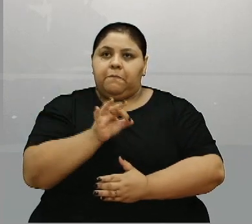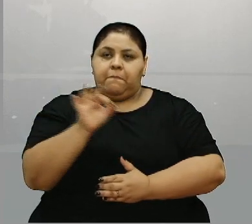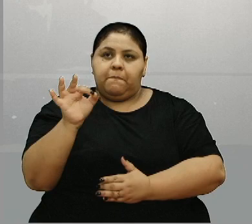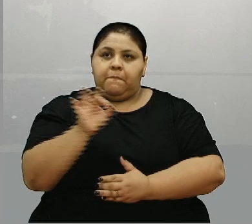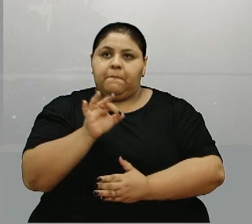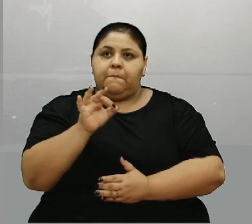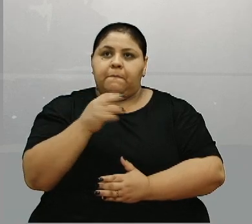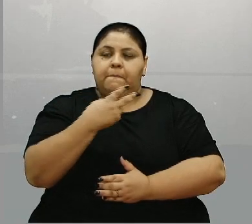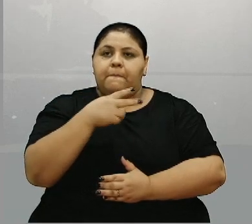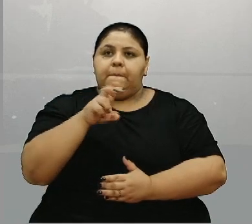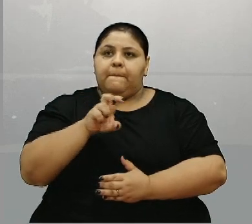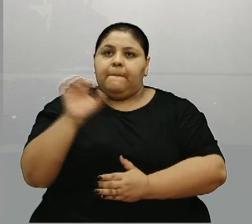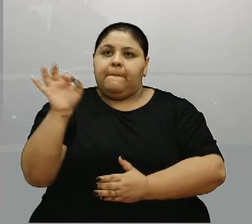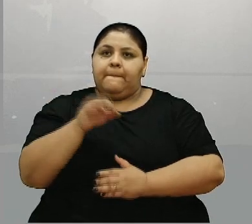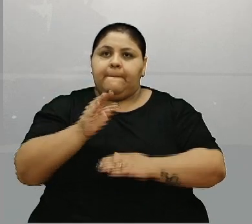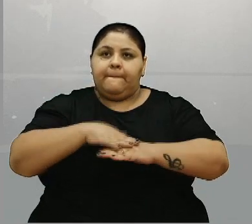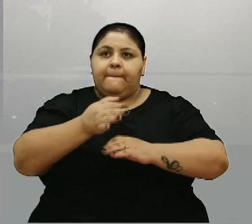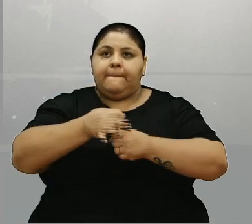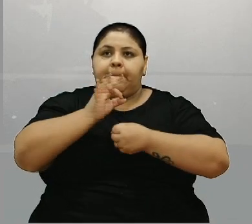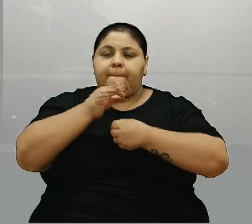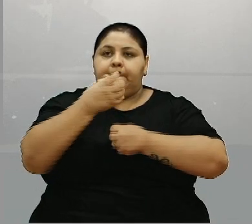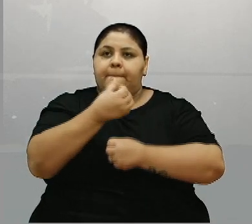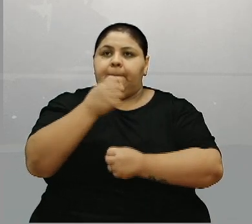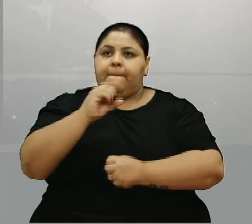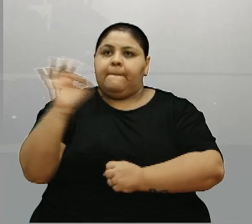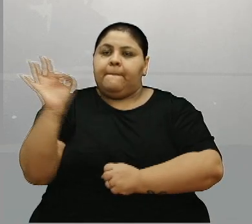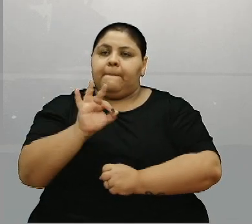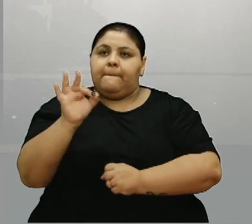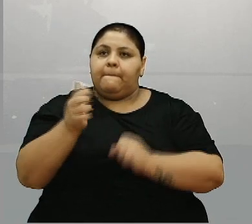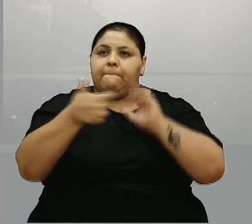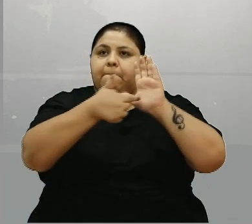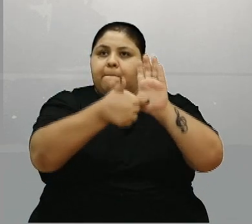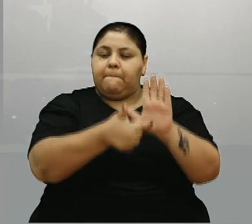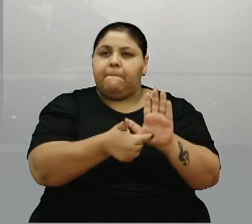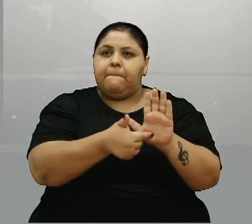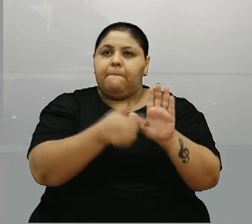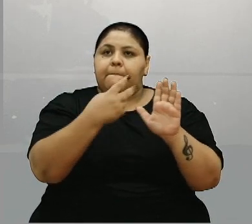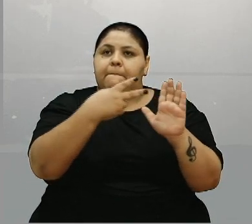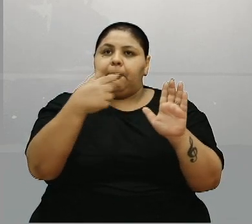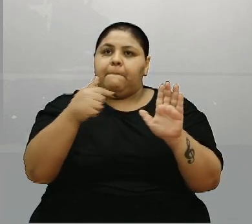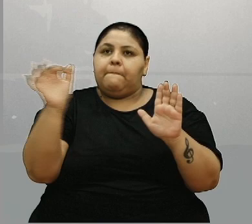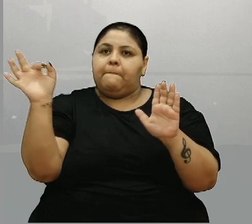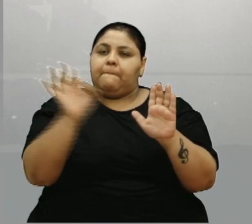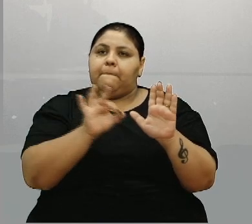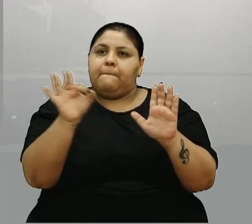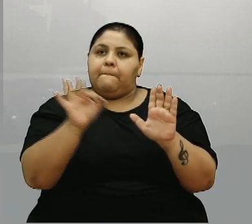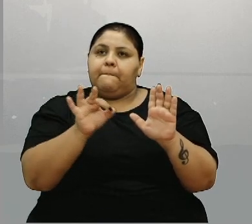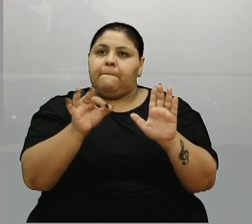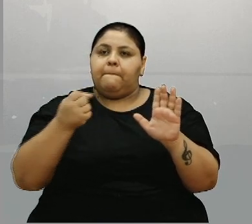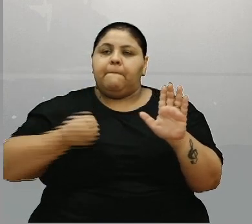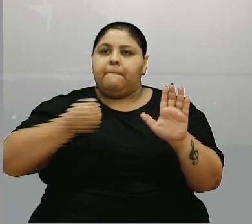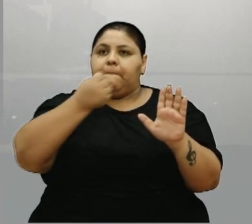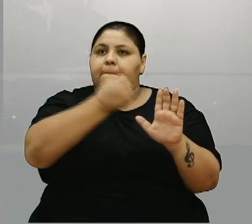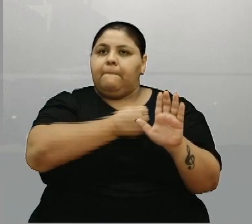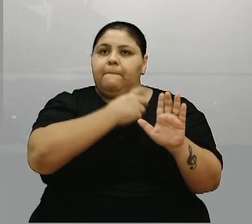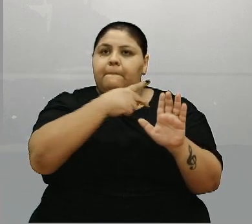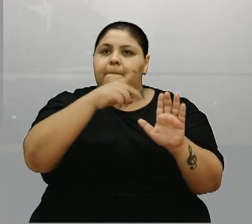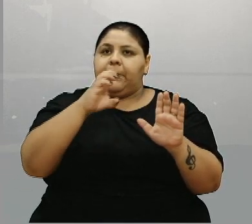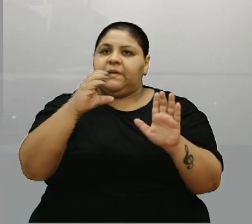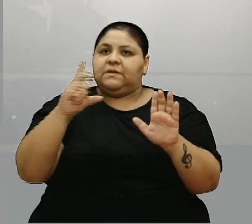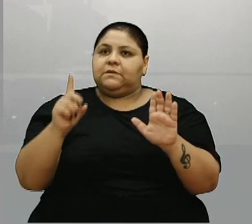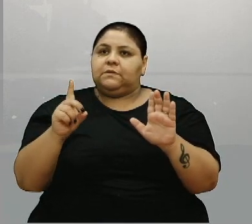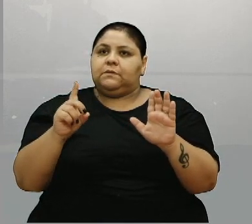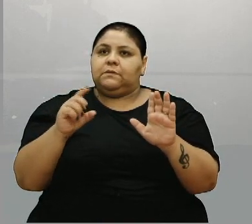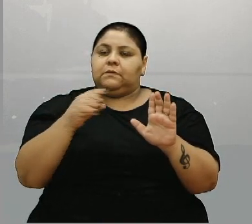25% mais uva, 60% o número de expositores, 27% o número de PCDs atendidos,